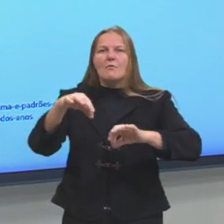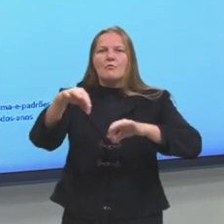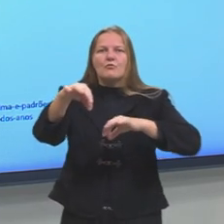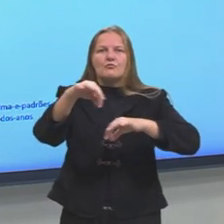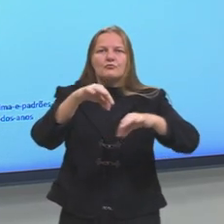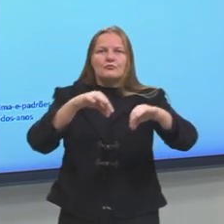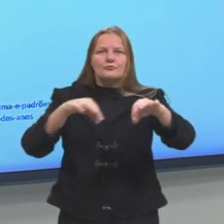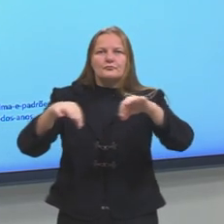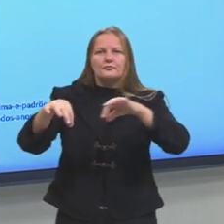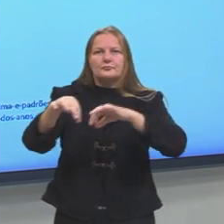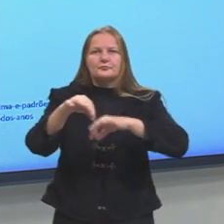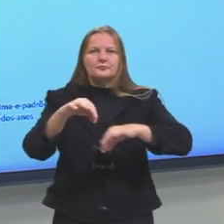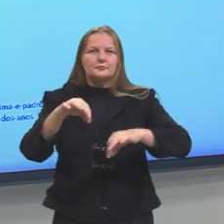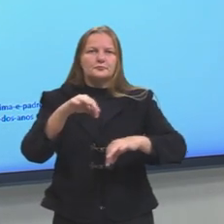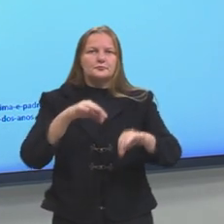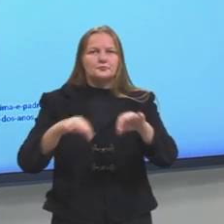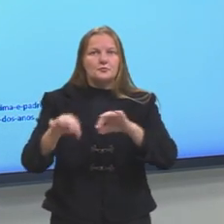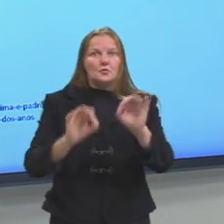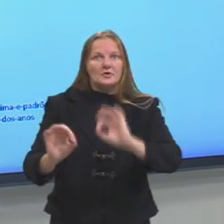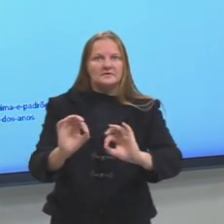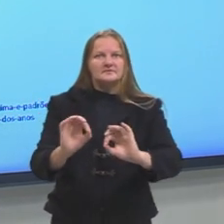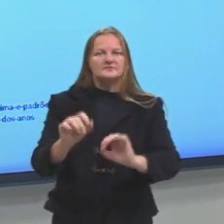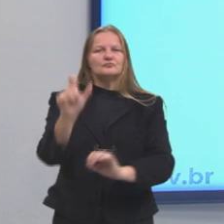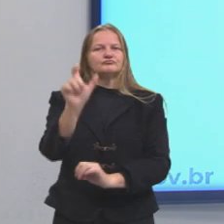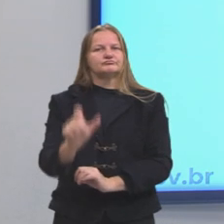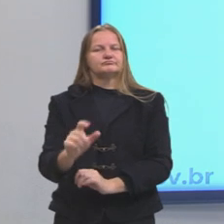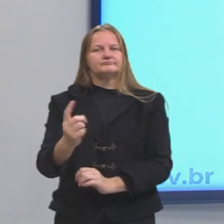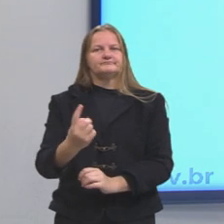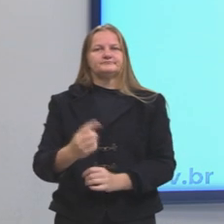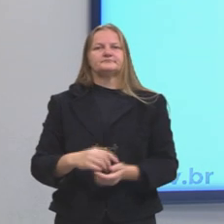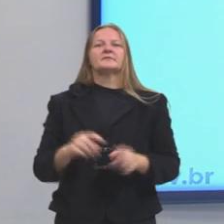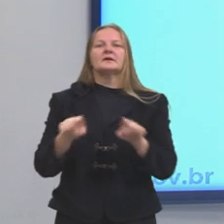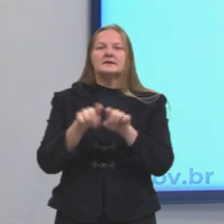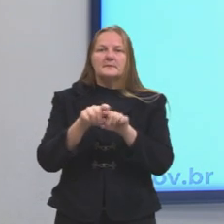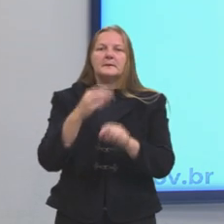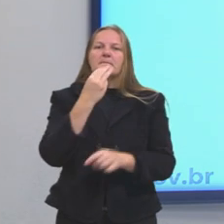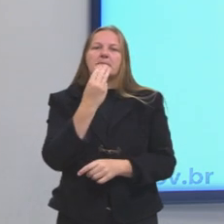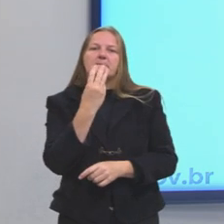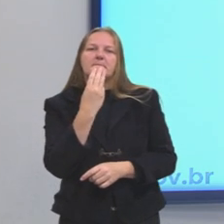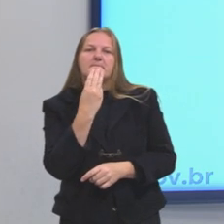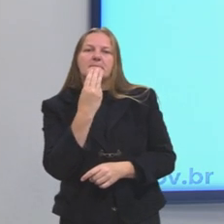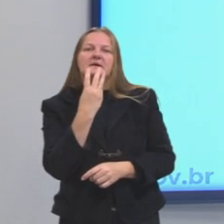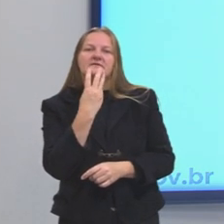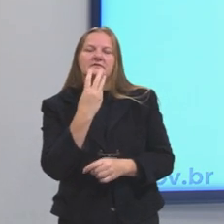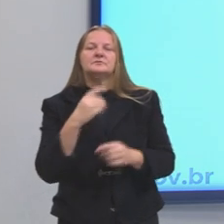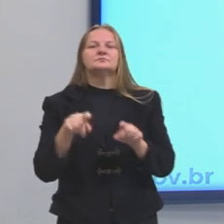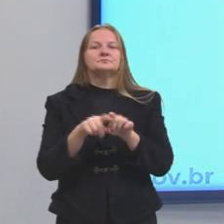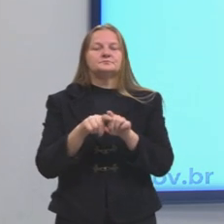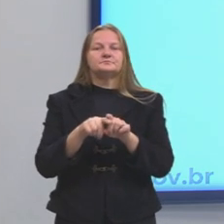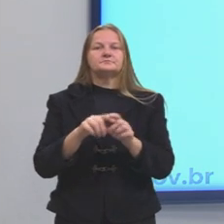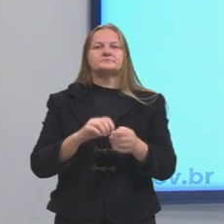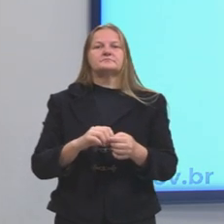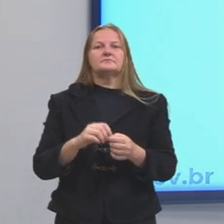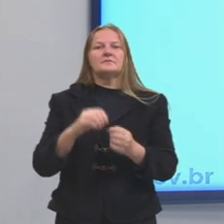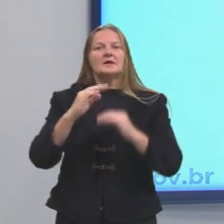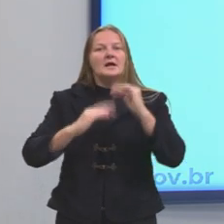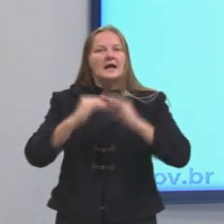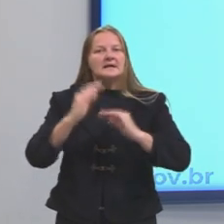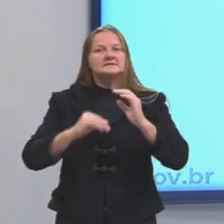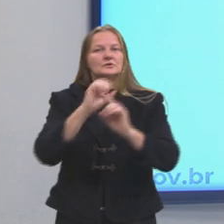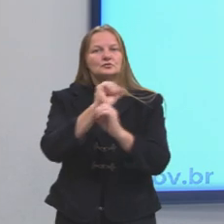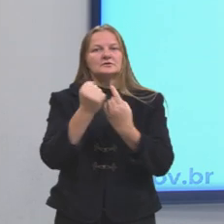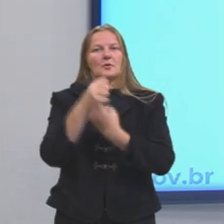indivíduos. Uma outra perspectiva do Max Weber, a sociedade compreendida como ação social, ou seja,